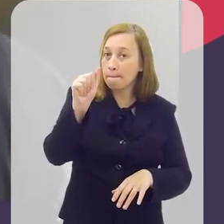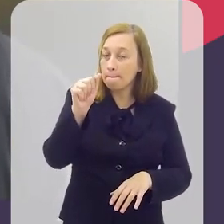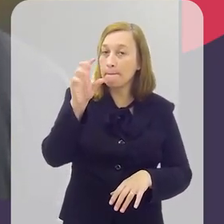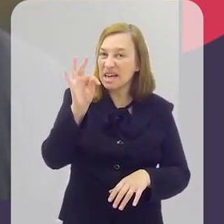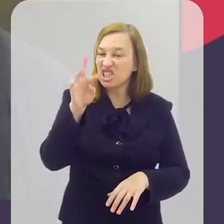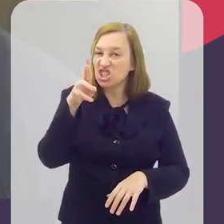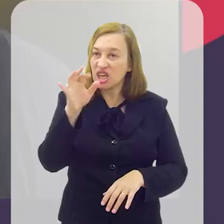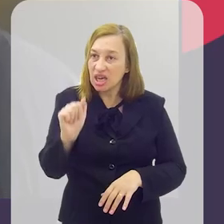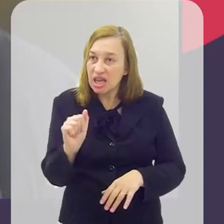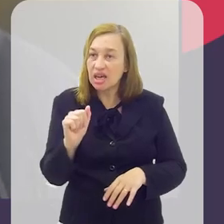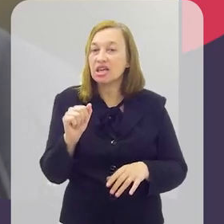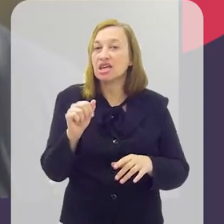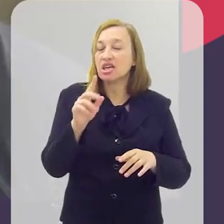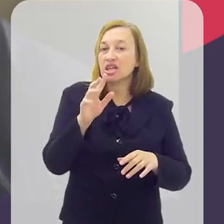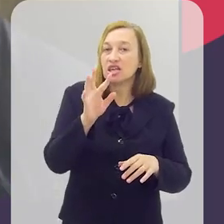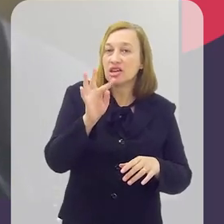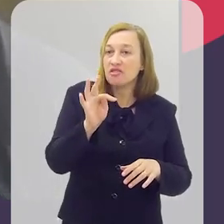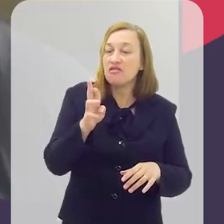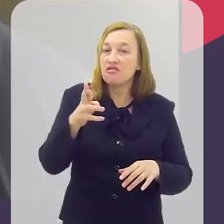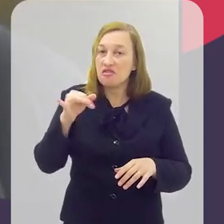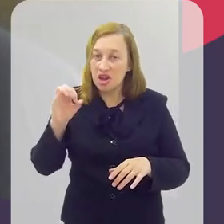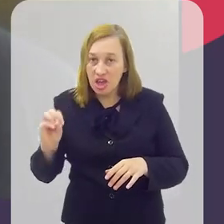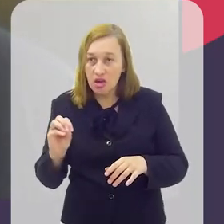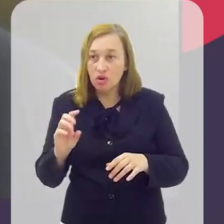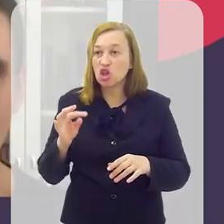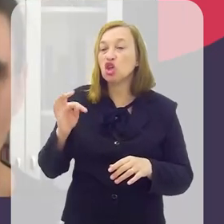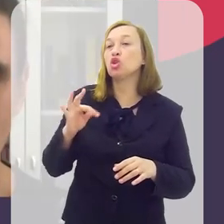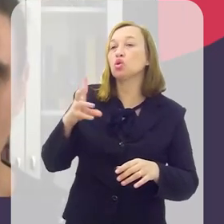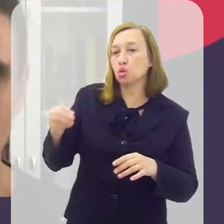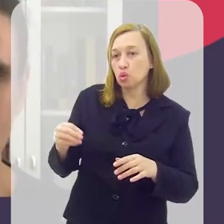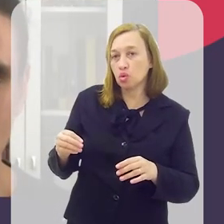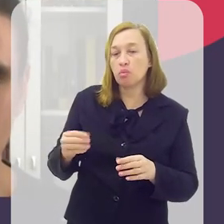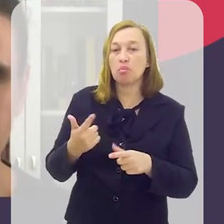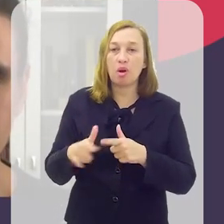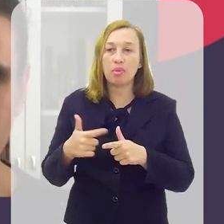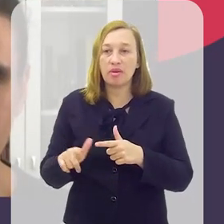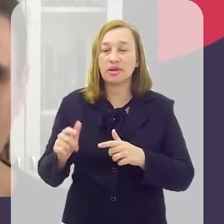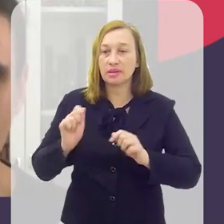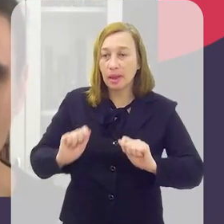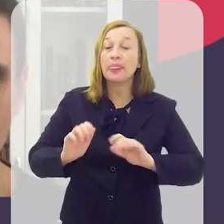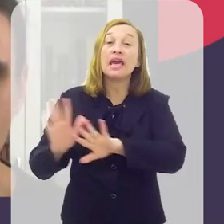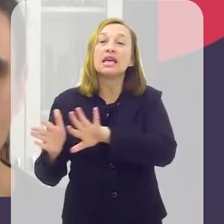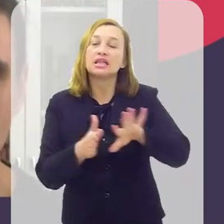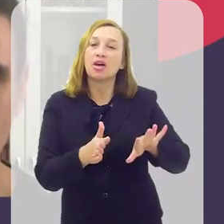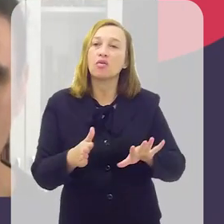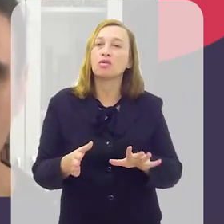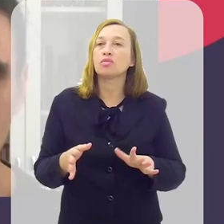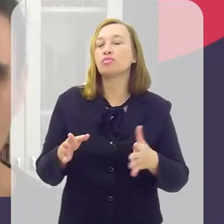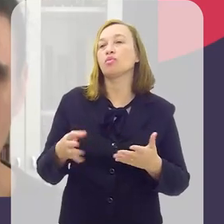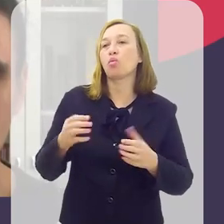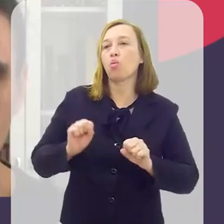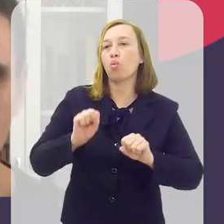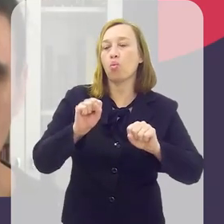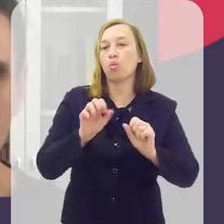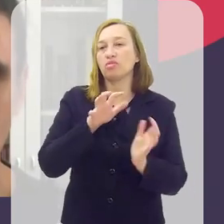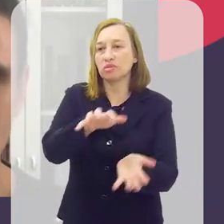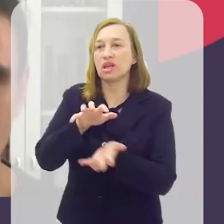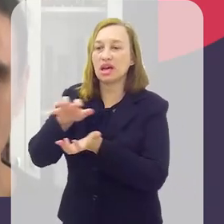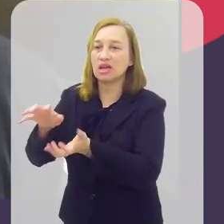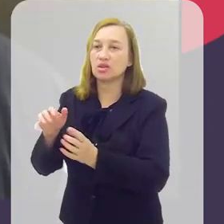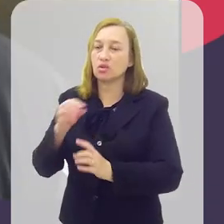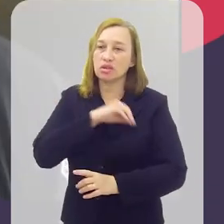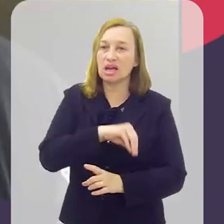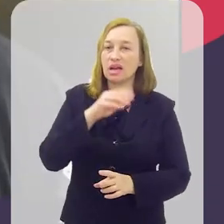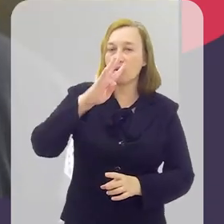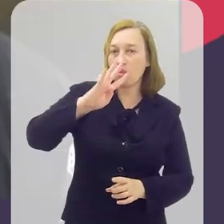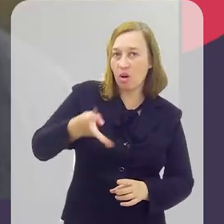deveria ser colocado. Então, assim, o empregador que ganha R$.000 por mês, ele fica aproximadamente livre com